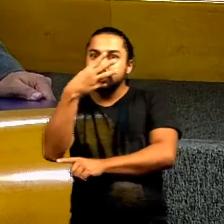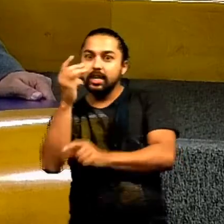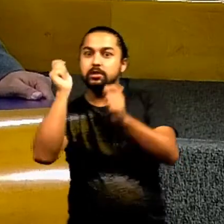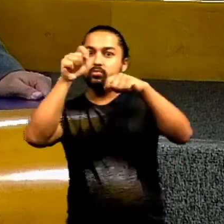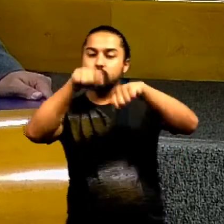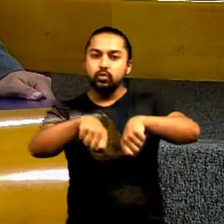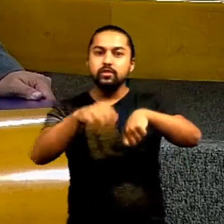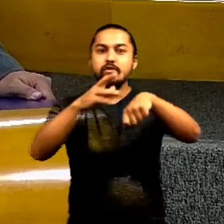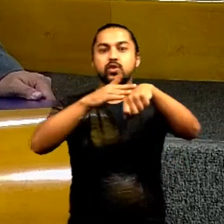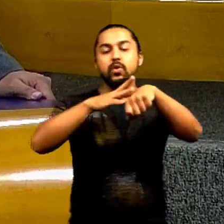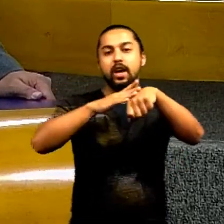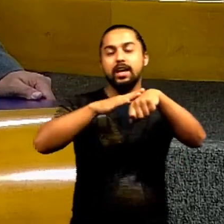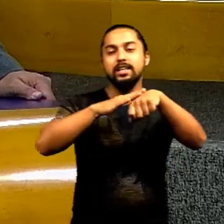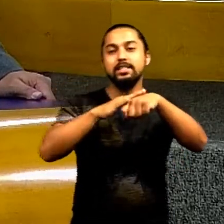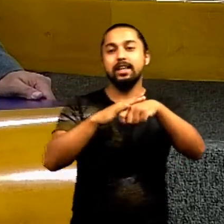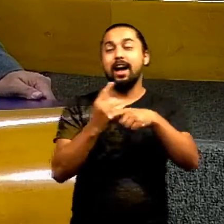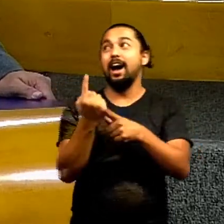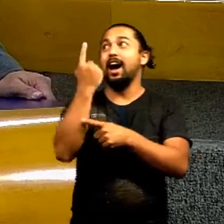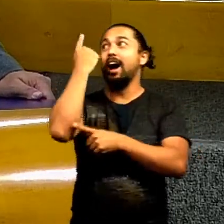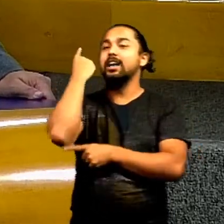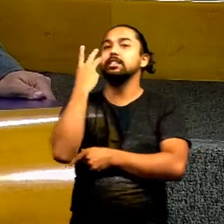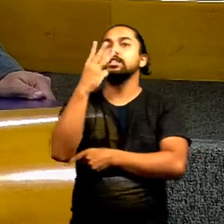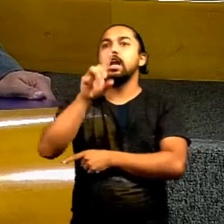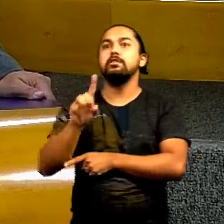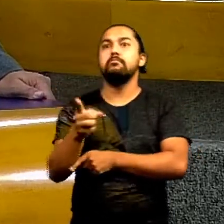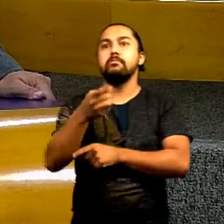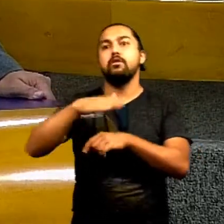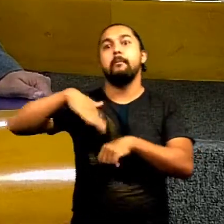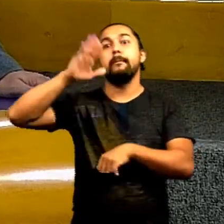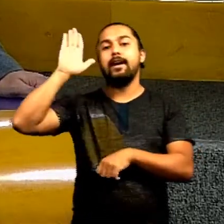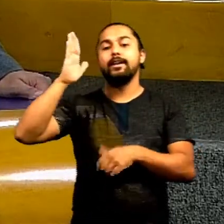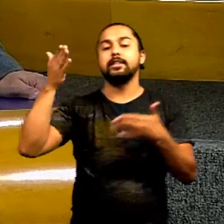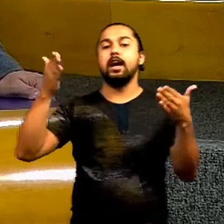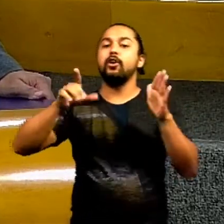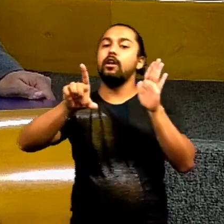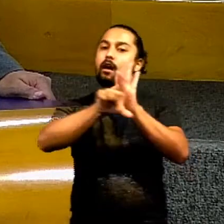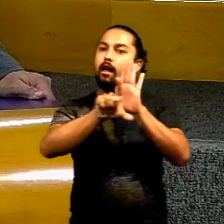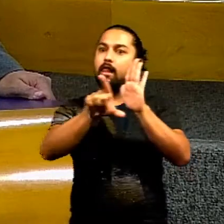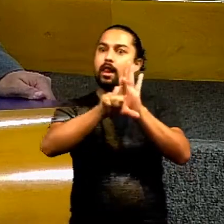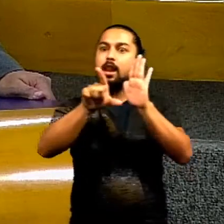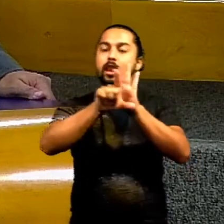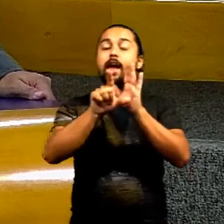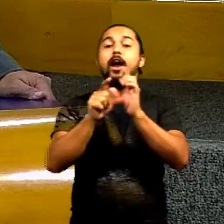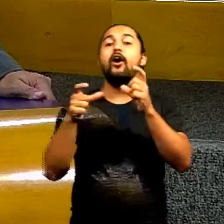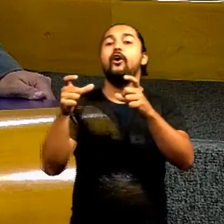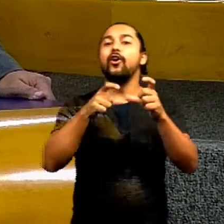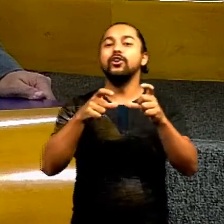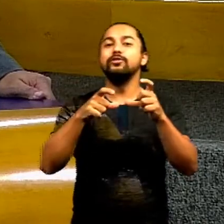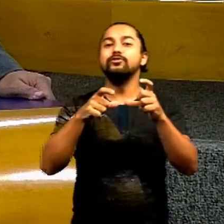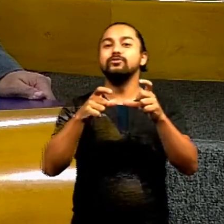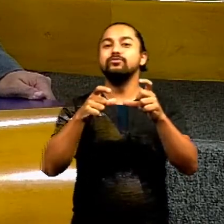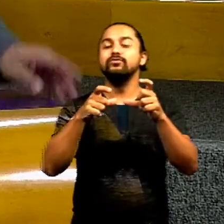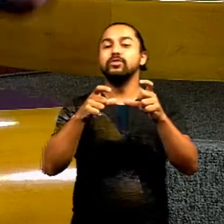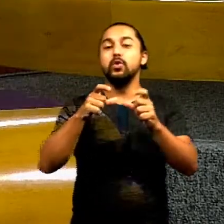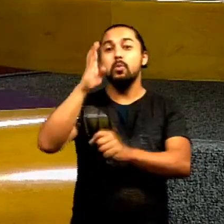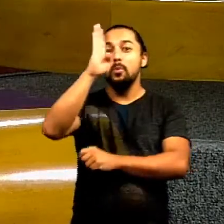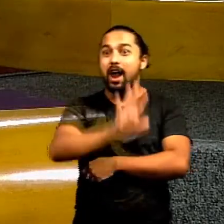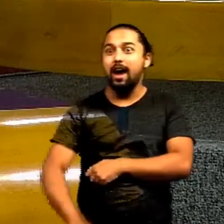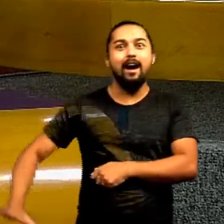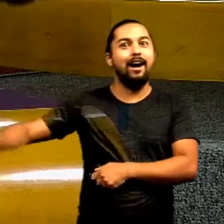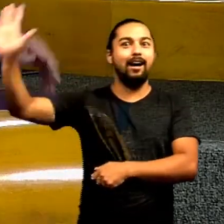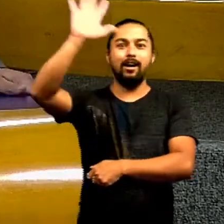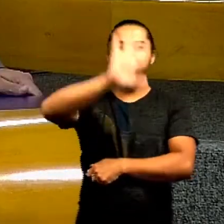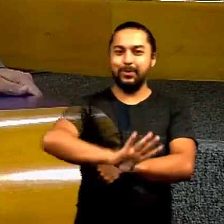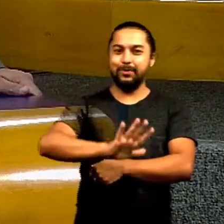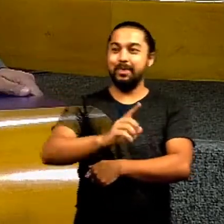durante a vida da pessoa só que ele custava mais de 3 mil reais e essa lei saiu daqui virou uma lei nacional saiu de dentro do meu gabinete vereador Clécio Vossa